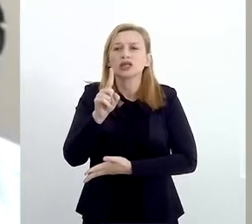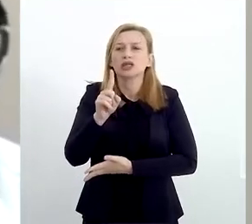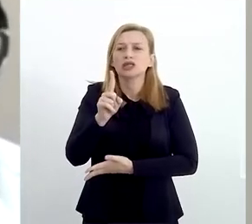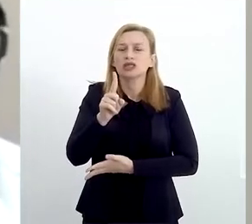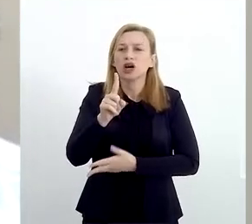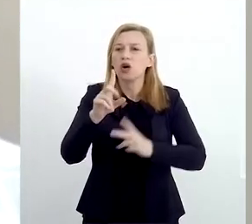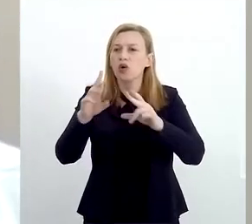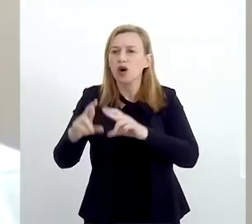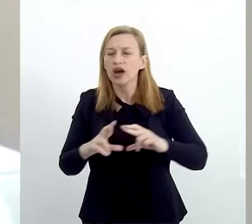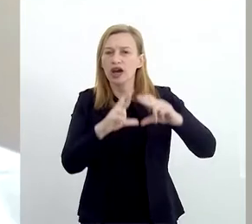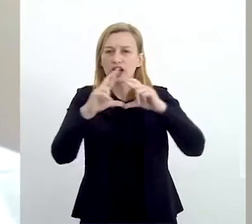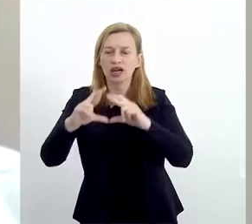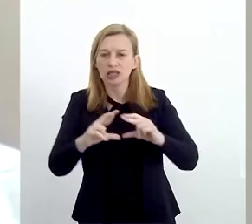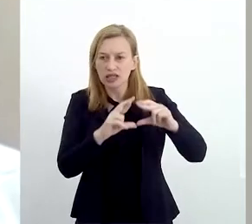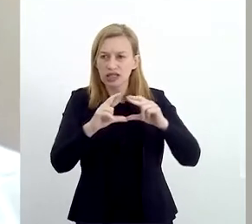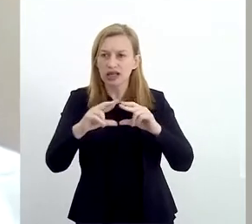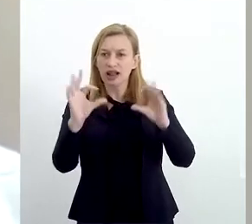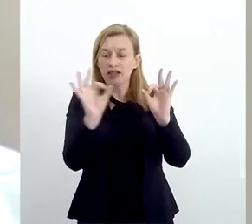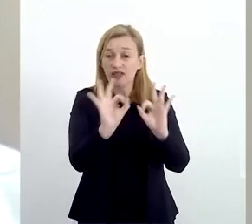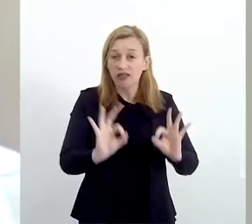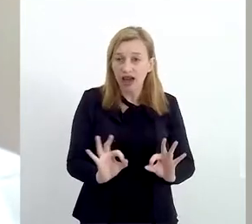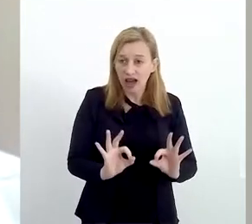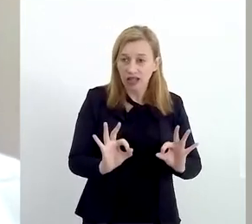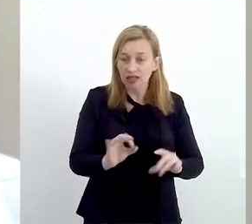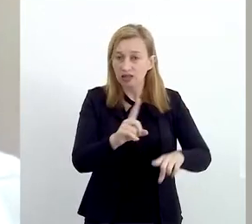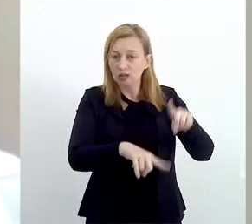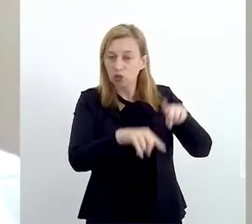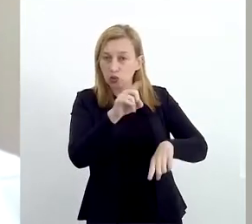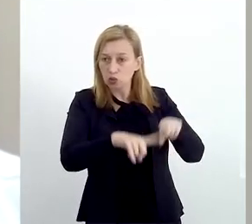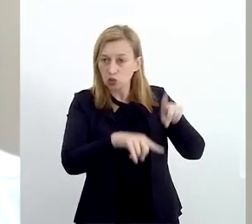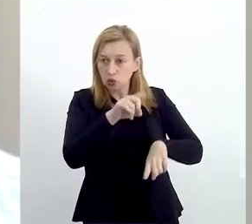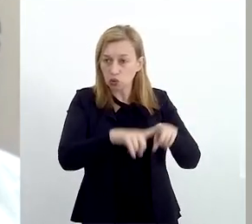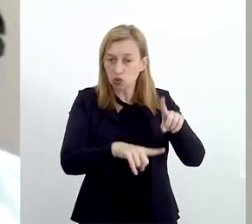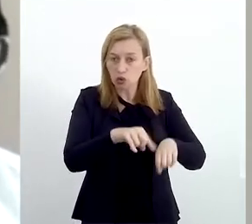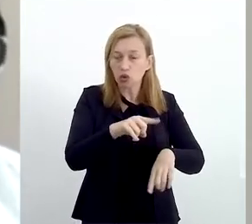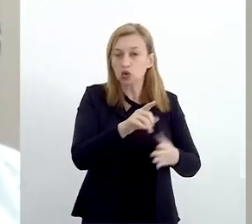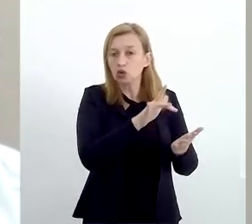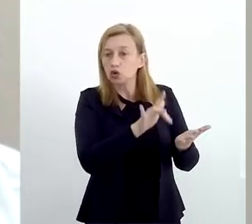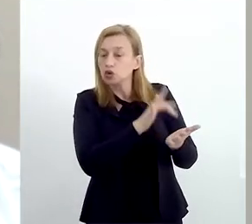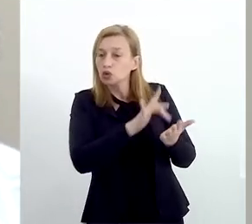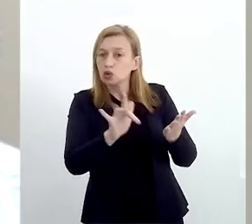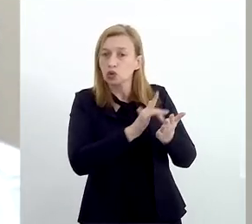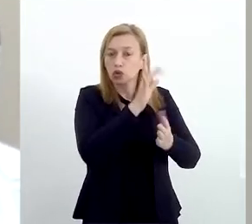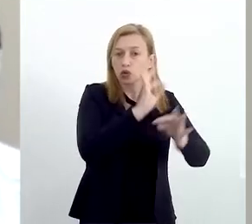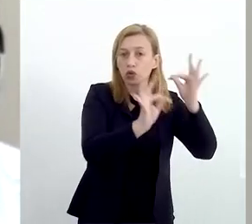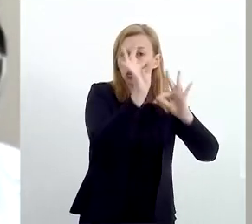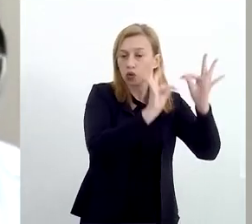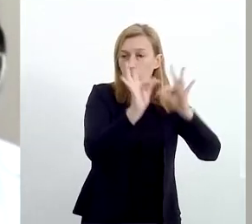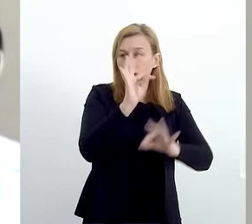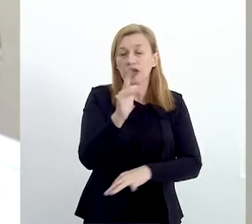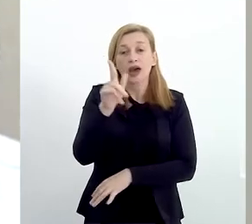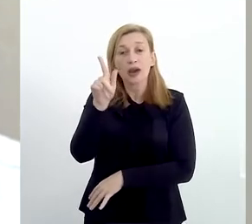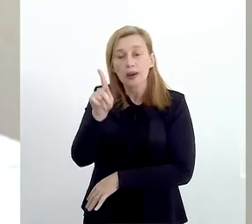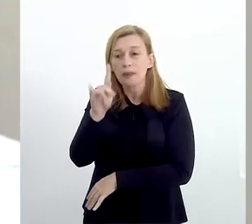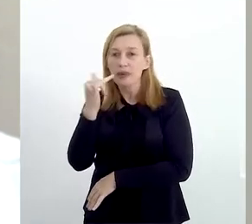recicla, não reaproveita todos os materiais desses eletroeletrônicos e dessas pilhas,